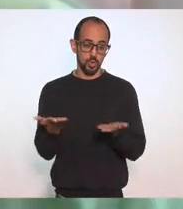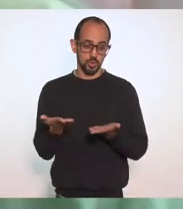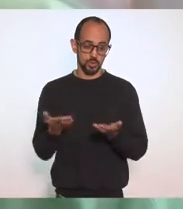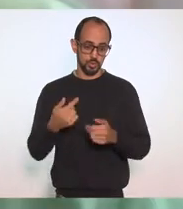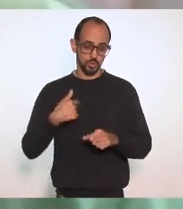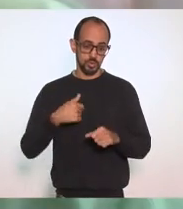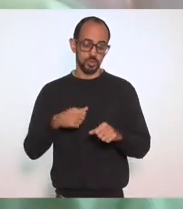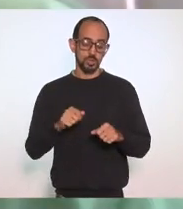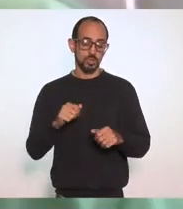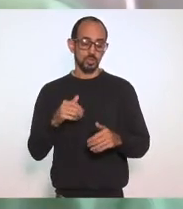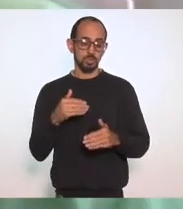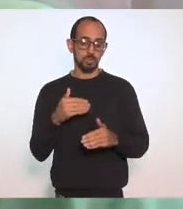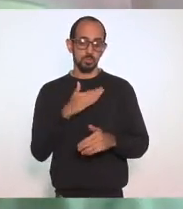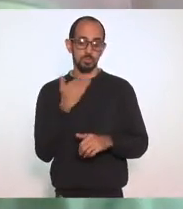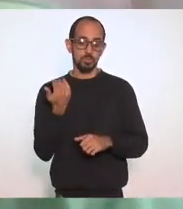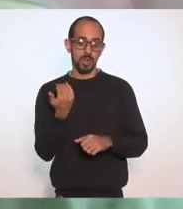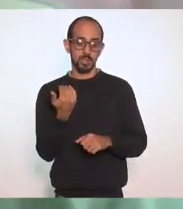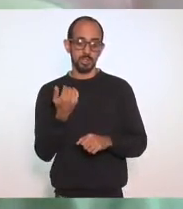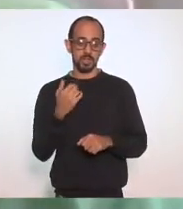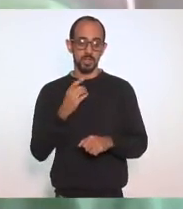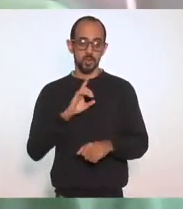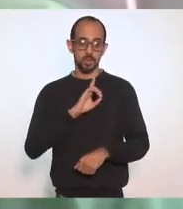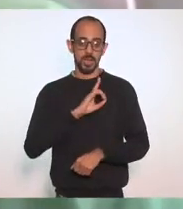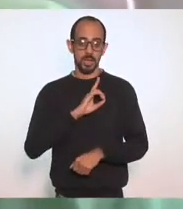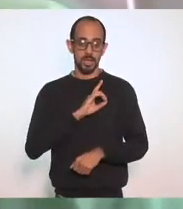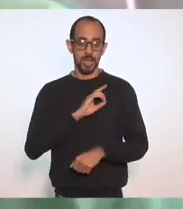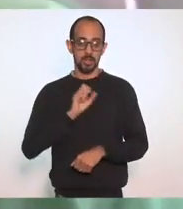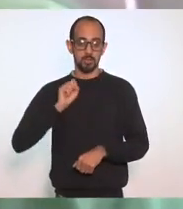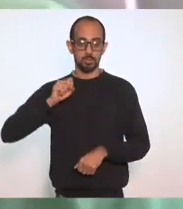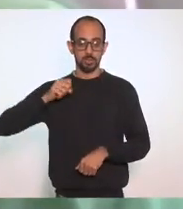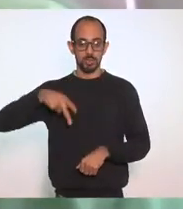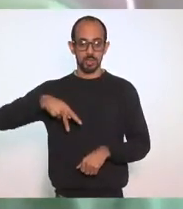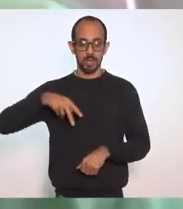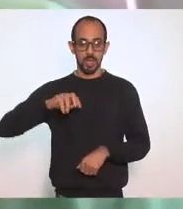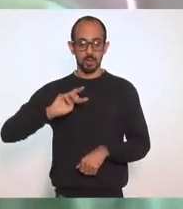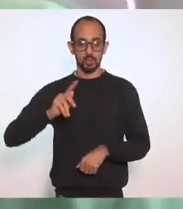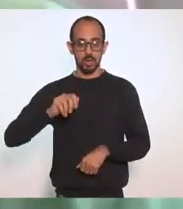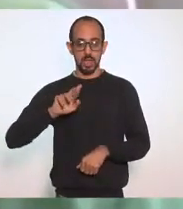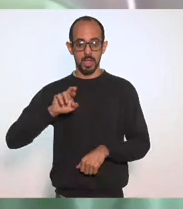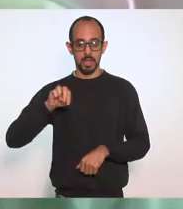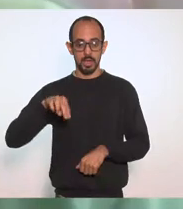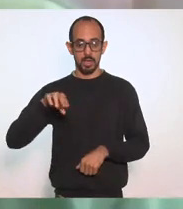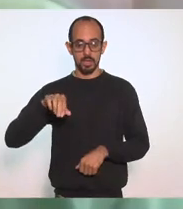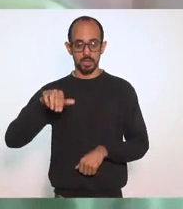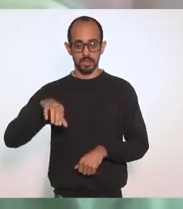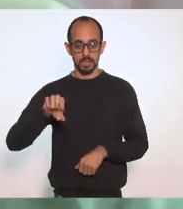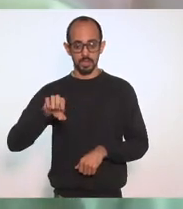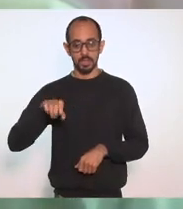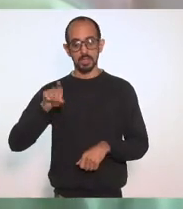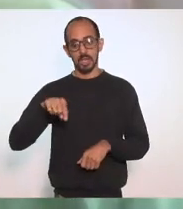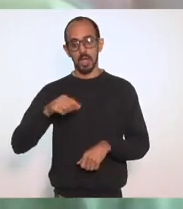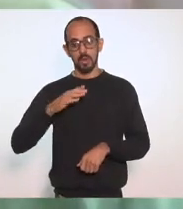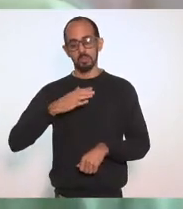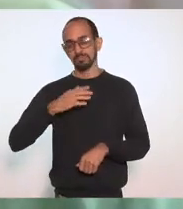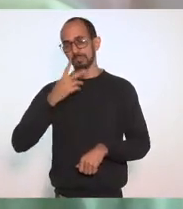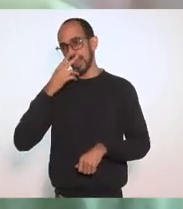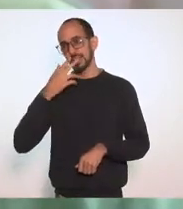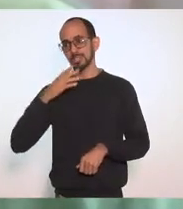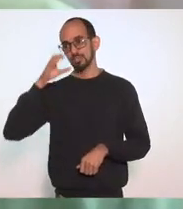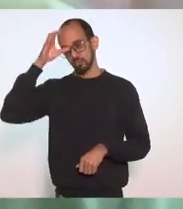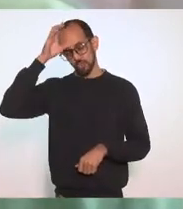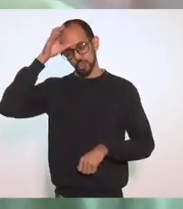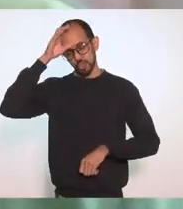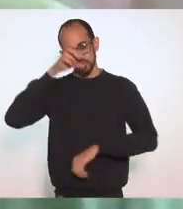Uma pessoa muito querida O delegado aposentado Doutor Hernani Relvas Que era um verdadeiro Tio que eu tinha Aqui em Macaé A